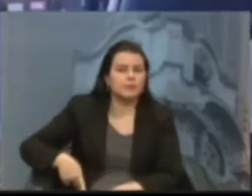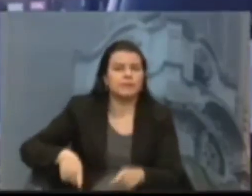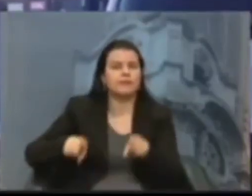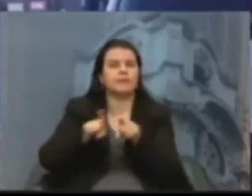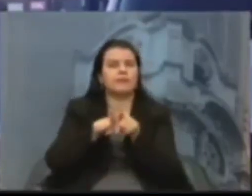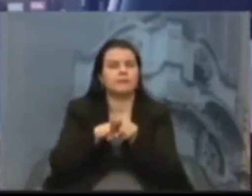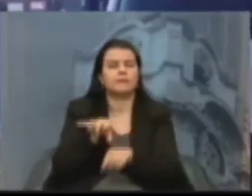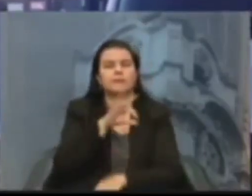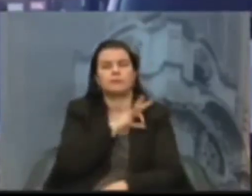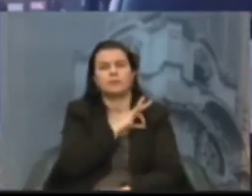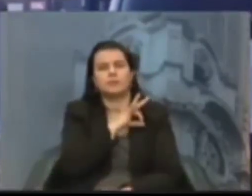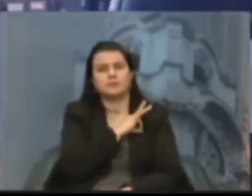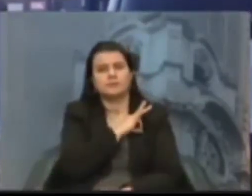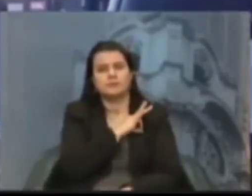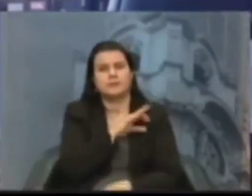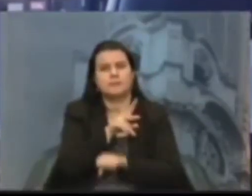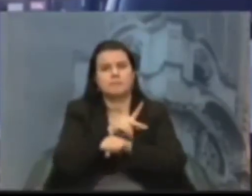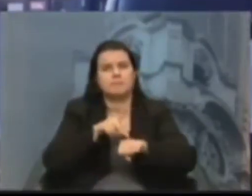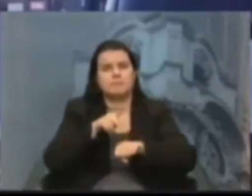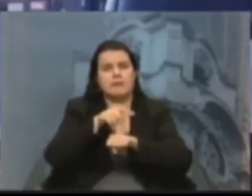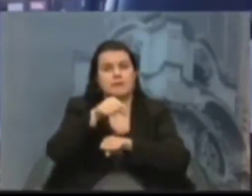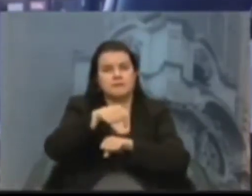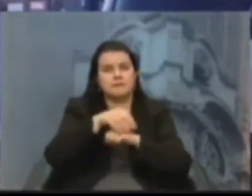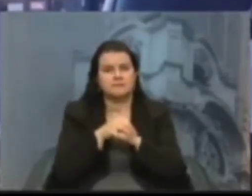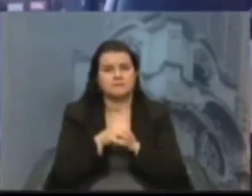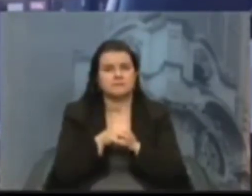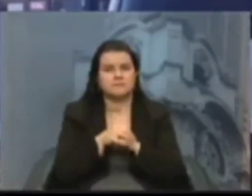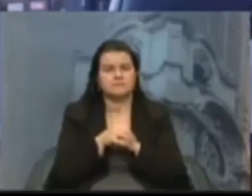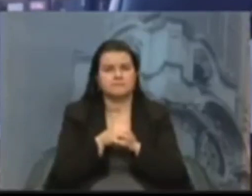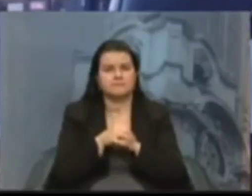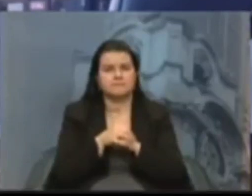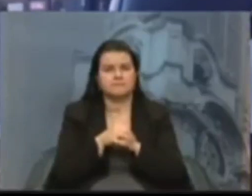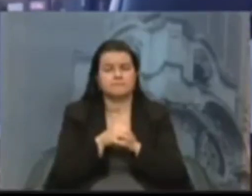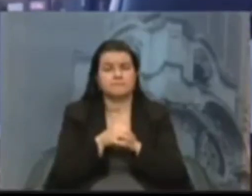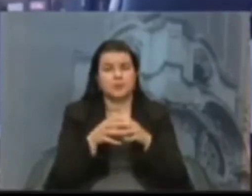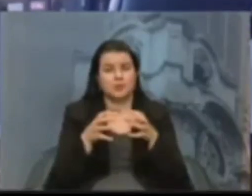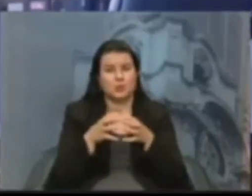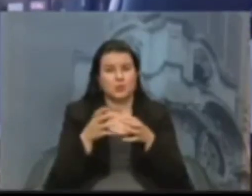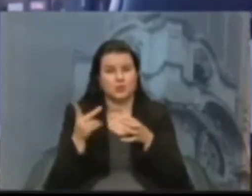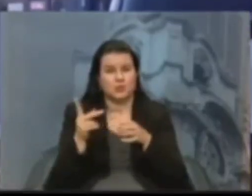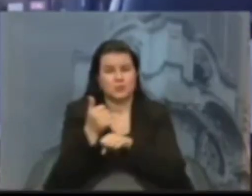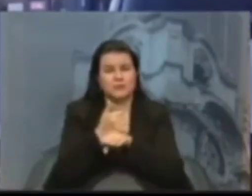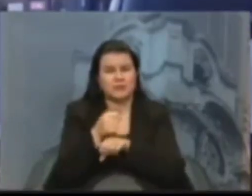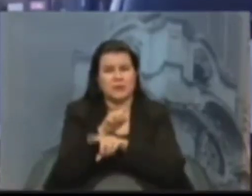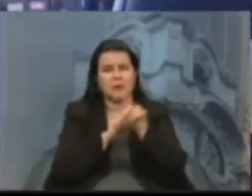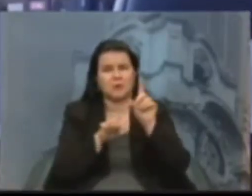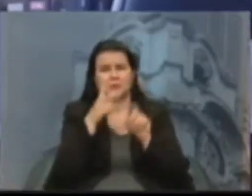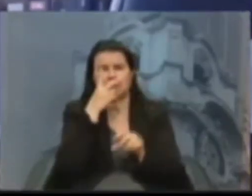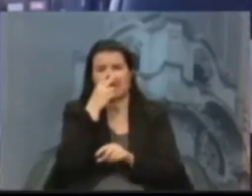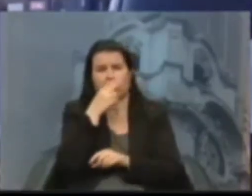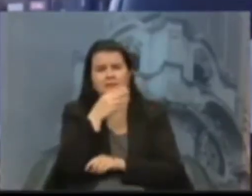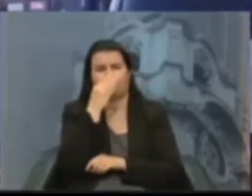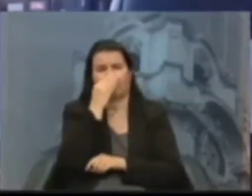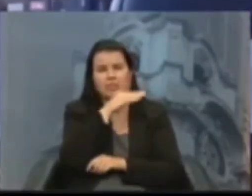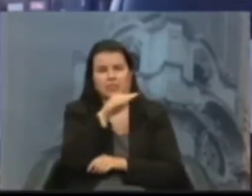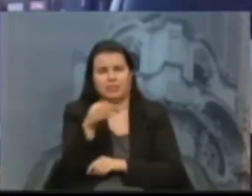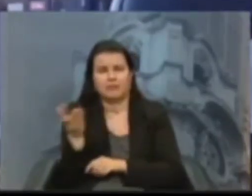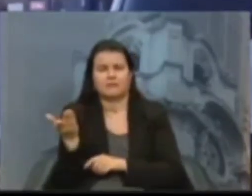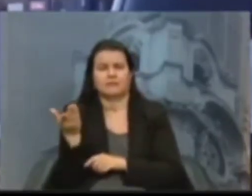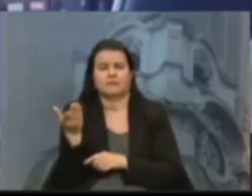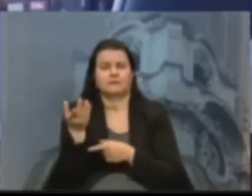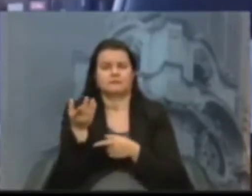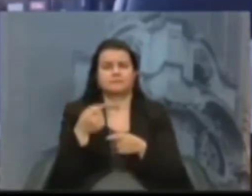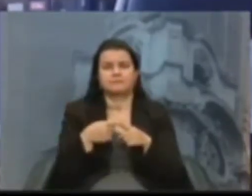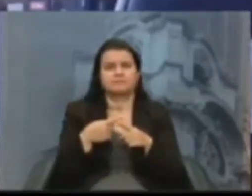polícias no nosso país, uma categoria que muitas vezes é desprezada, quando